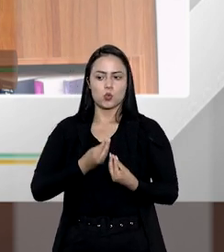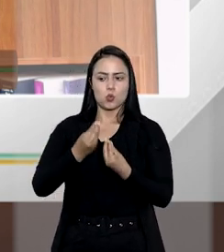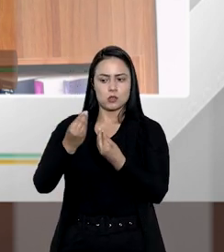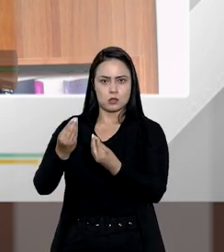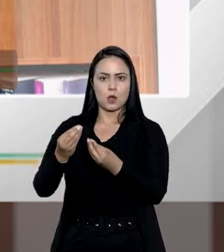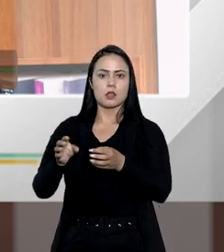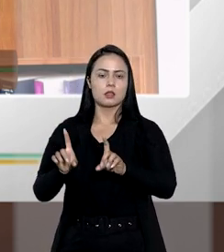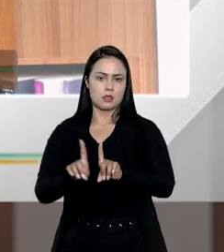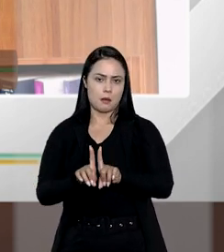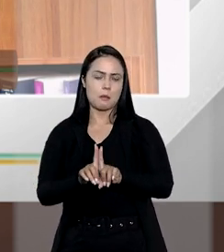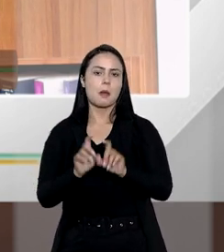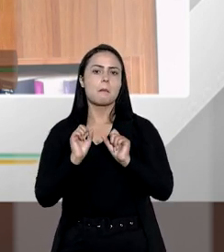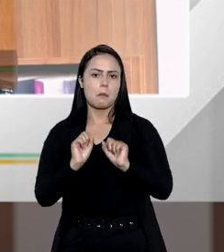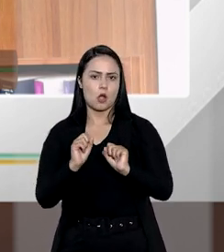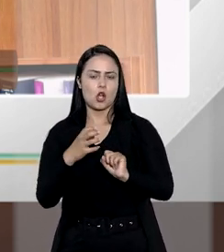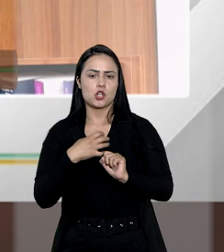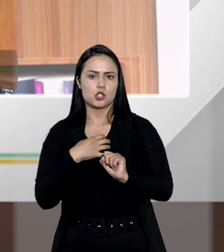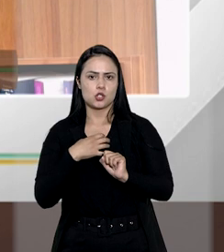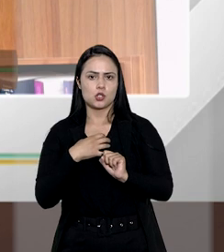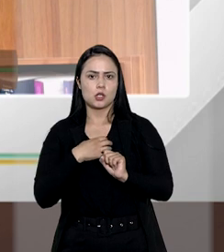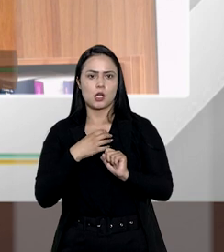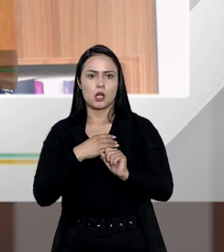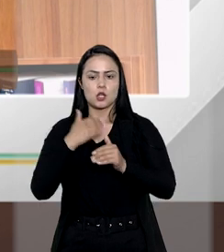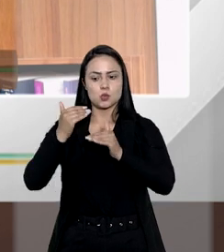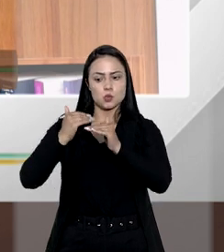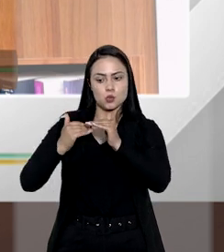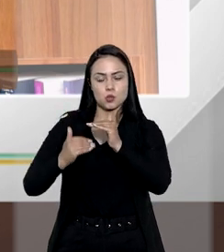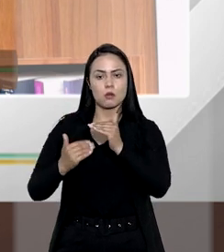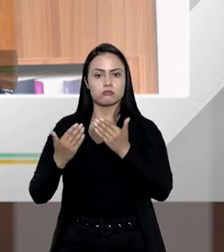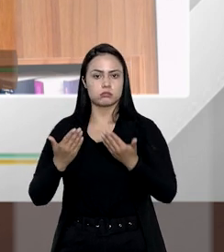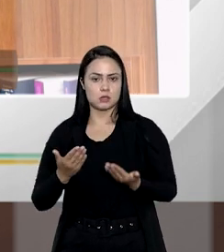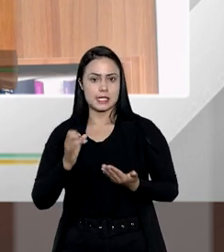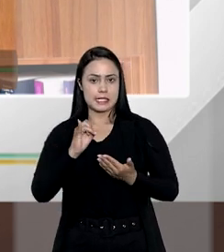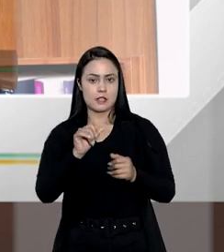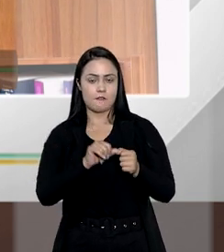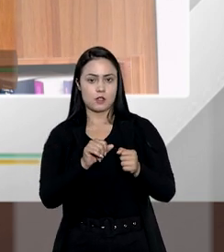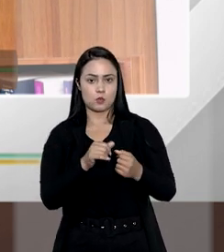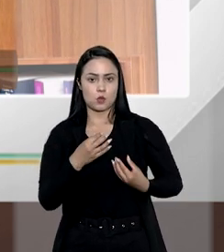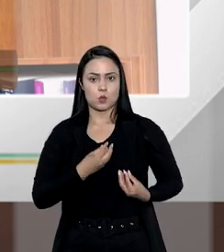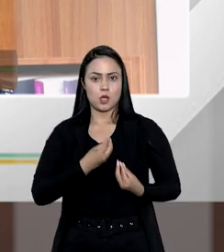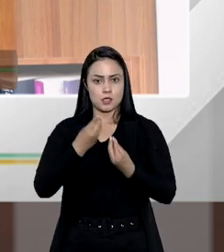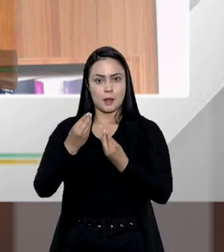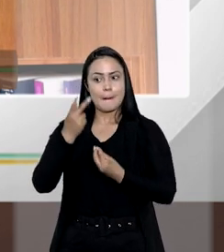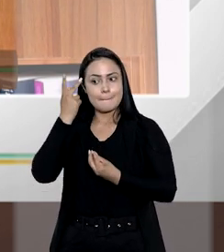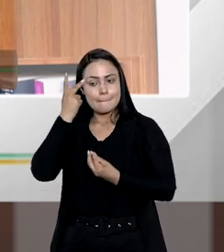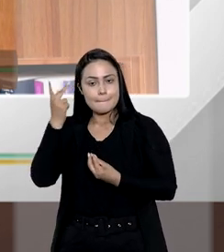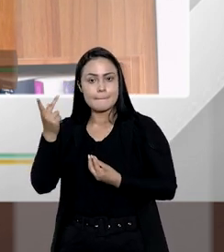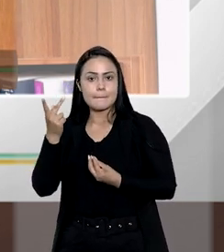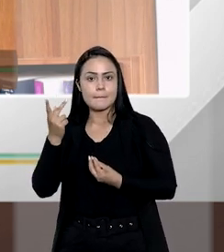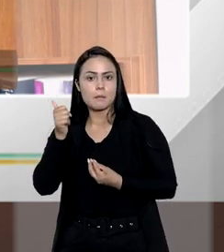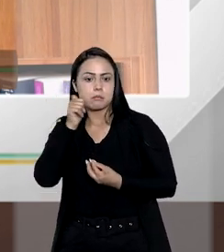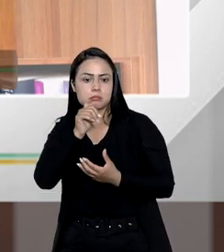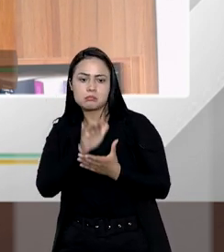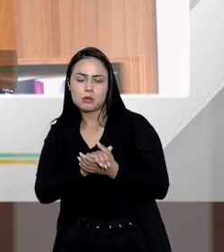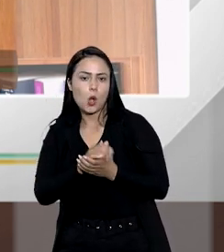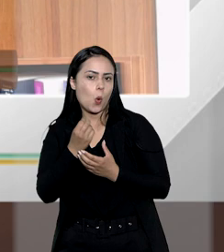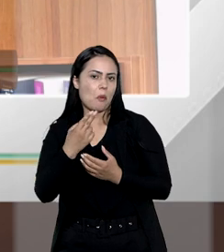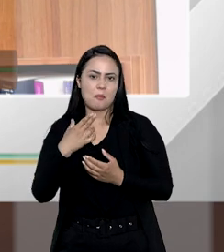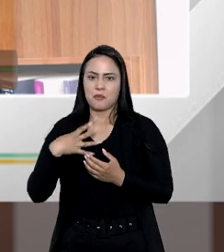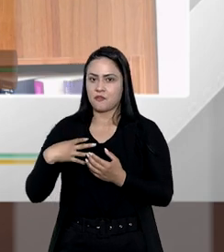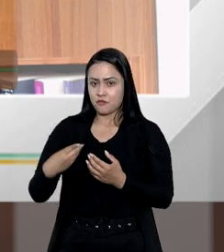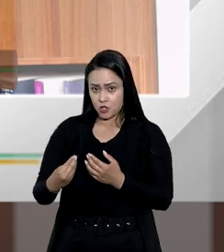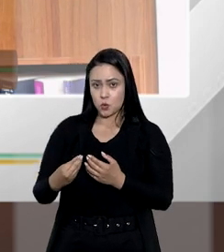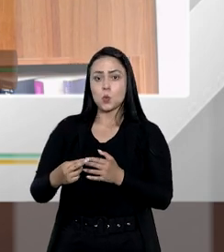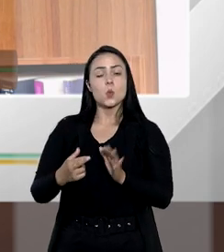doação também pode ser uma forma de planejamento sucessório. Ou seja, se eu faço uma doação para minha parceira afetiva ou para um filho,